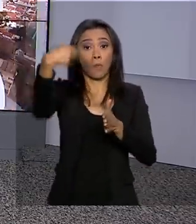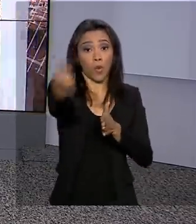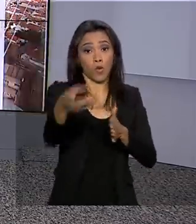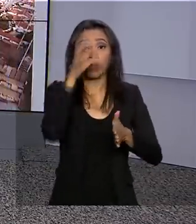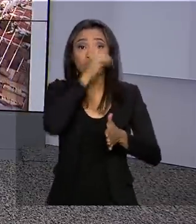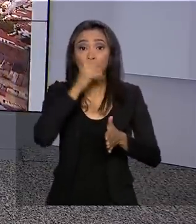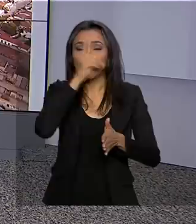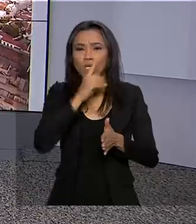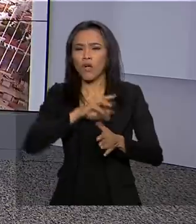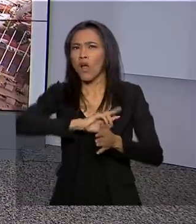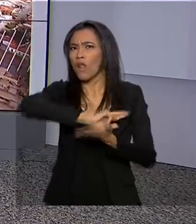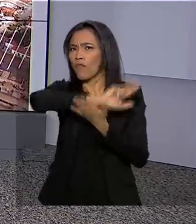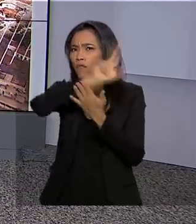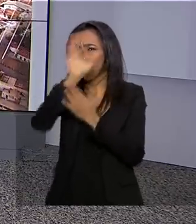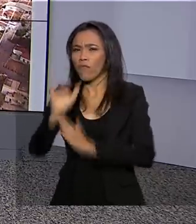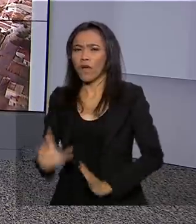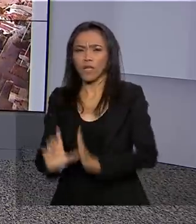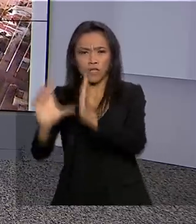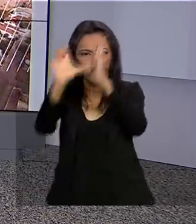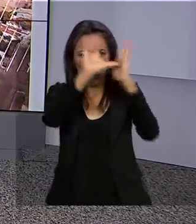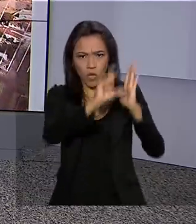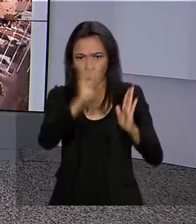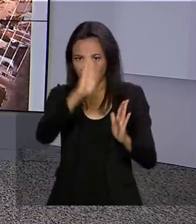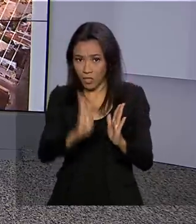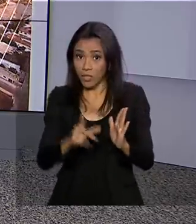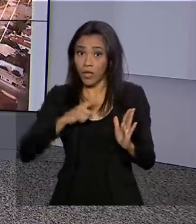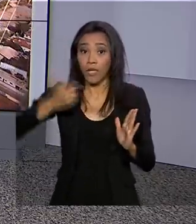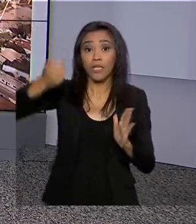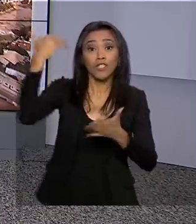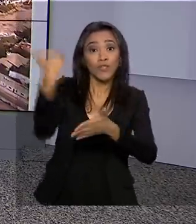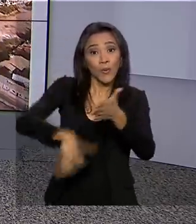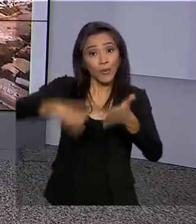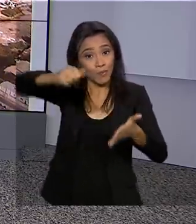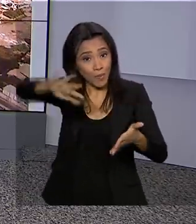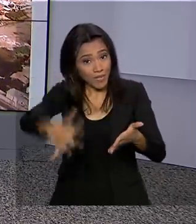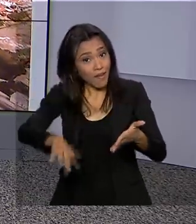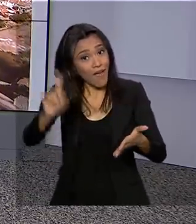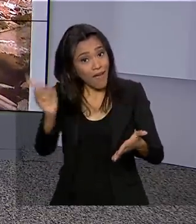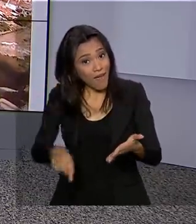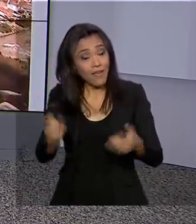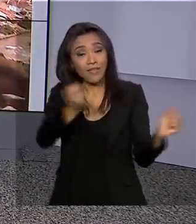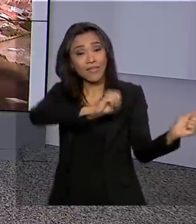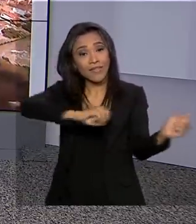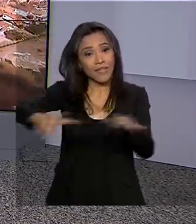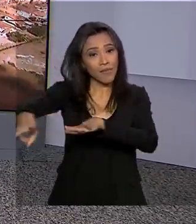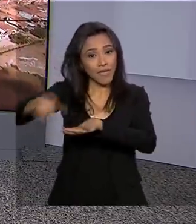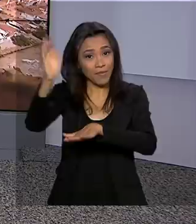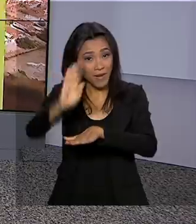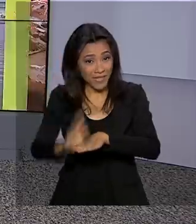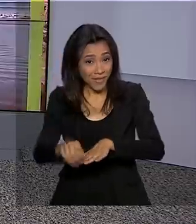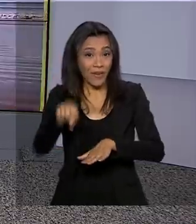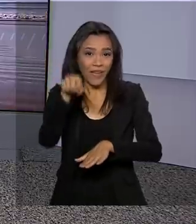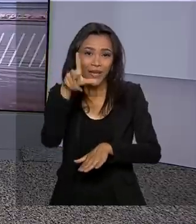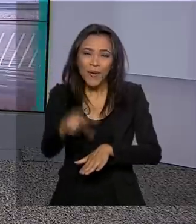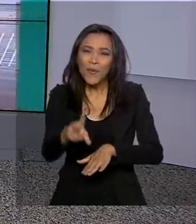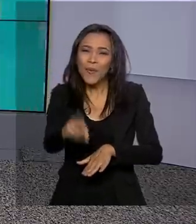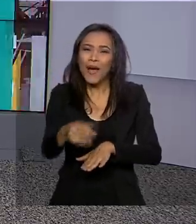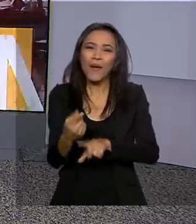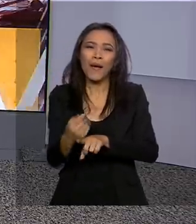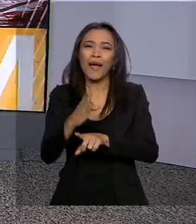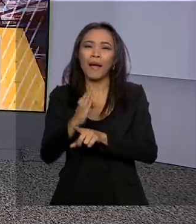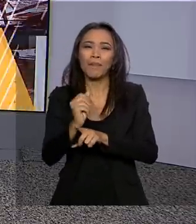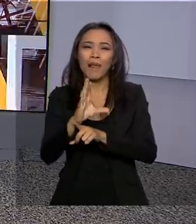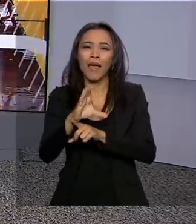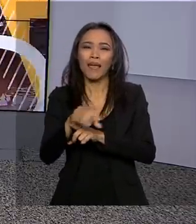lojas do país estão com descontos e promoções. É a Semana do Brasil, evento nos moldes da Black Friday, criado para aquecer as